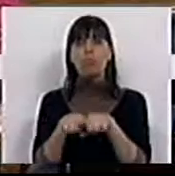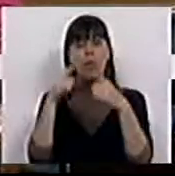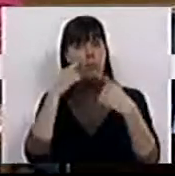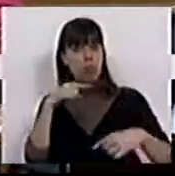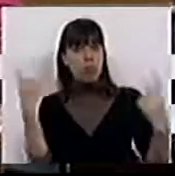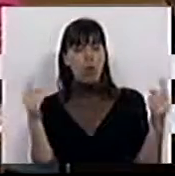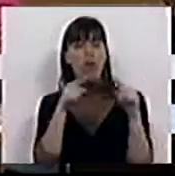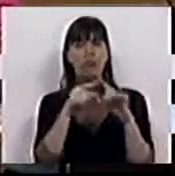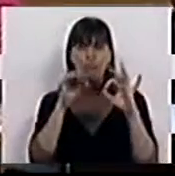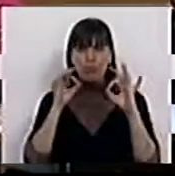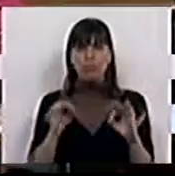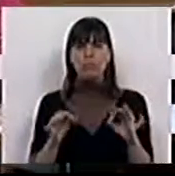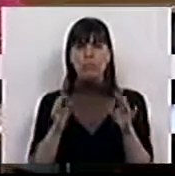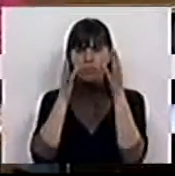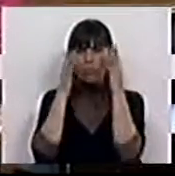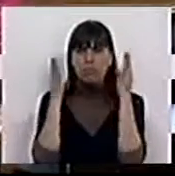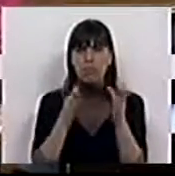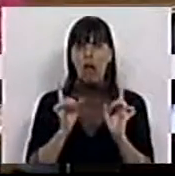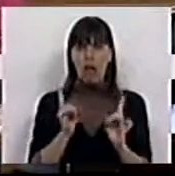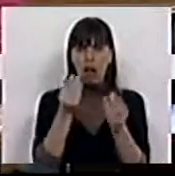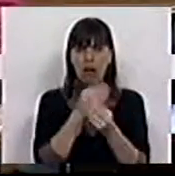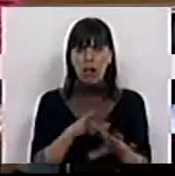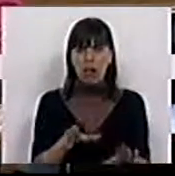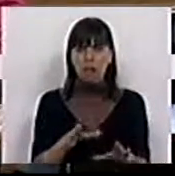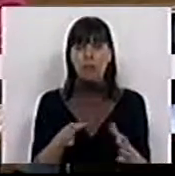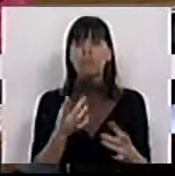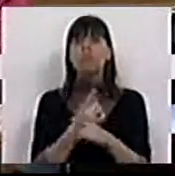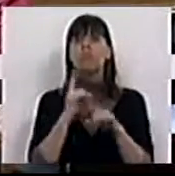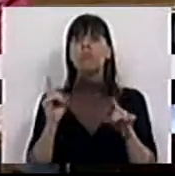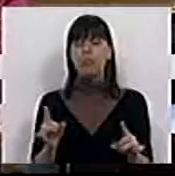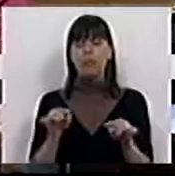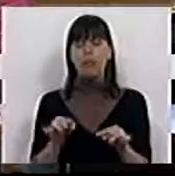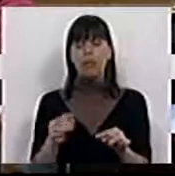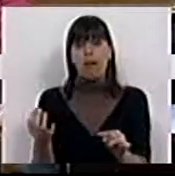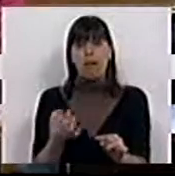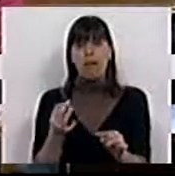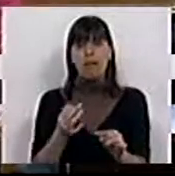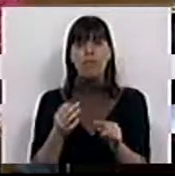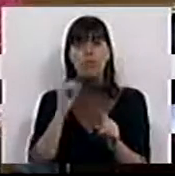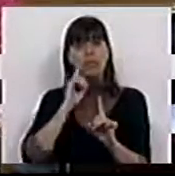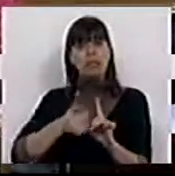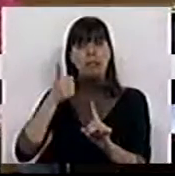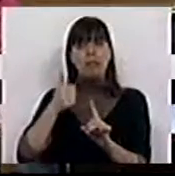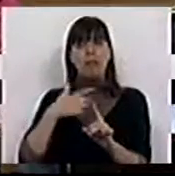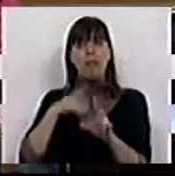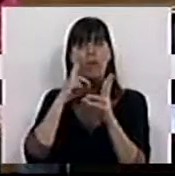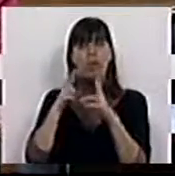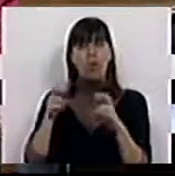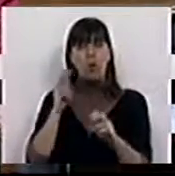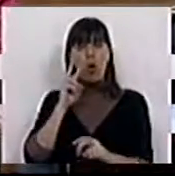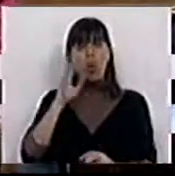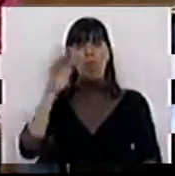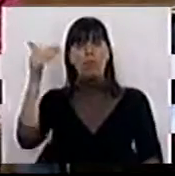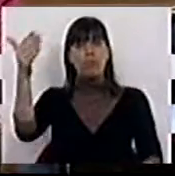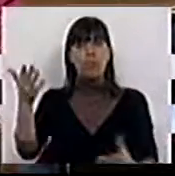públicas estão, de facto, centradas nas crianças, porque elas são, obviamente, centrais se queremos encontrar e olhar